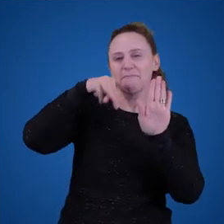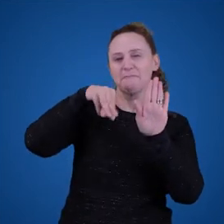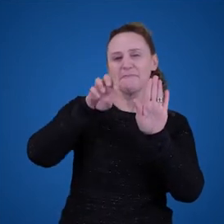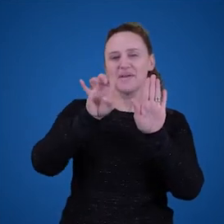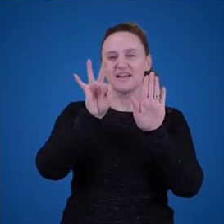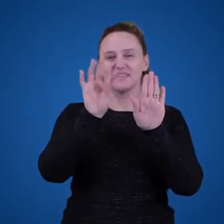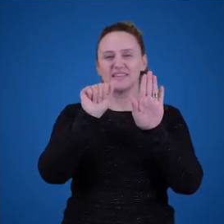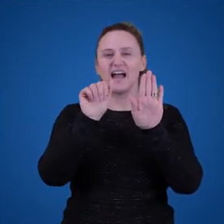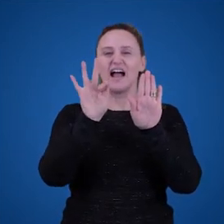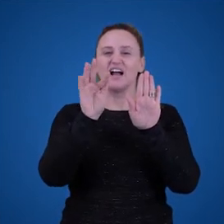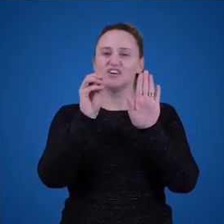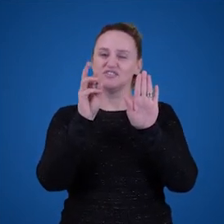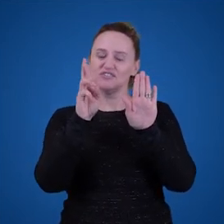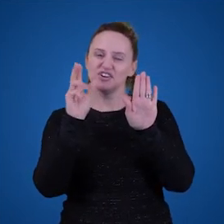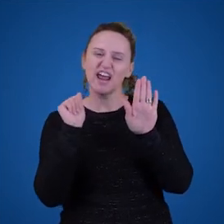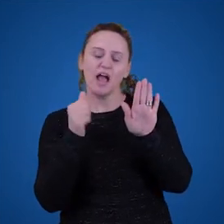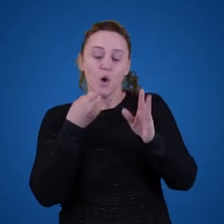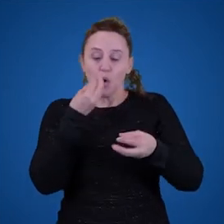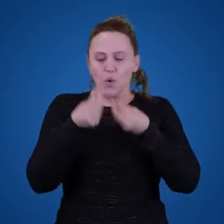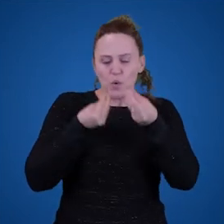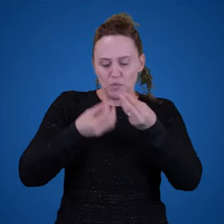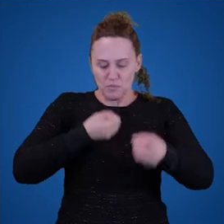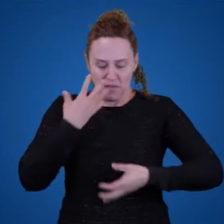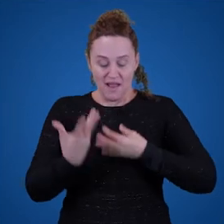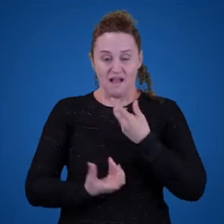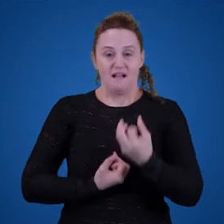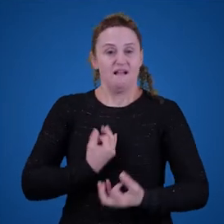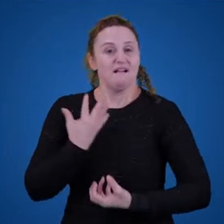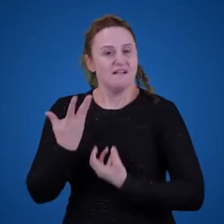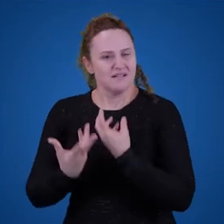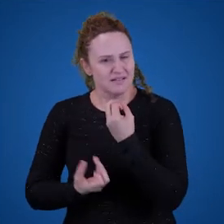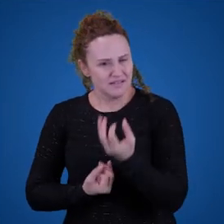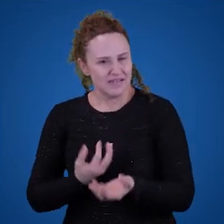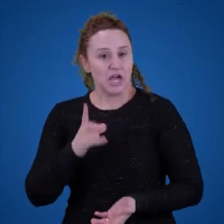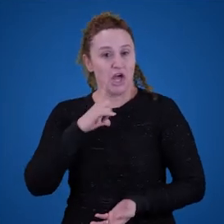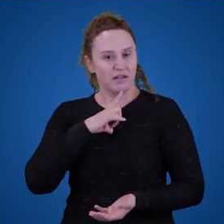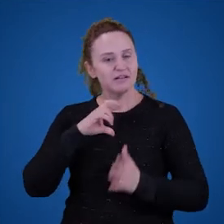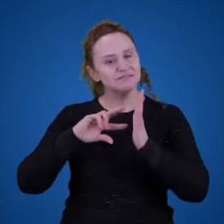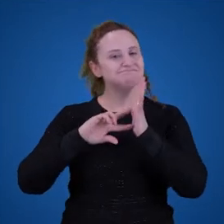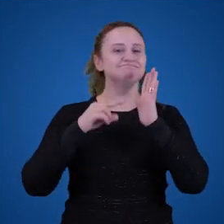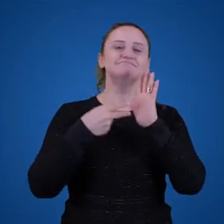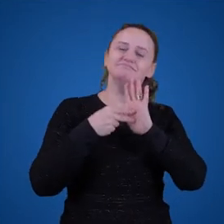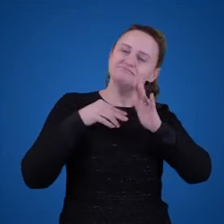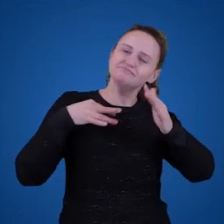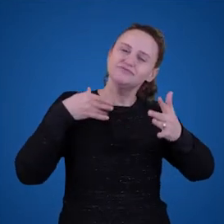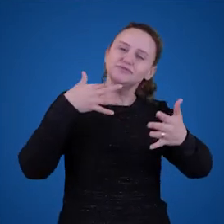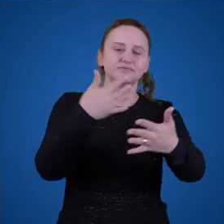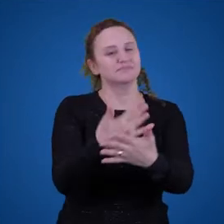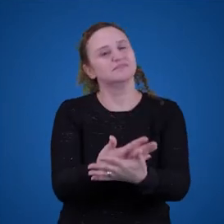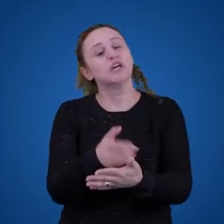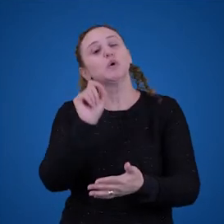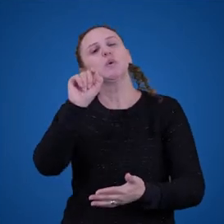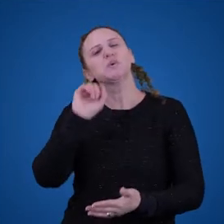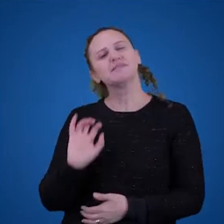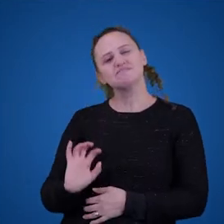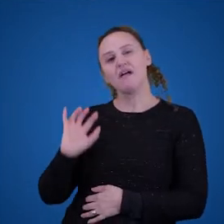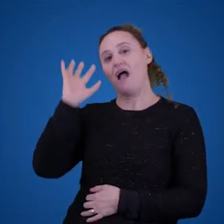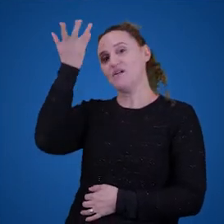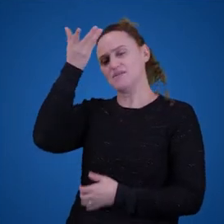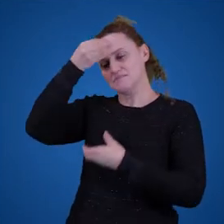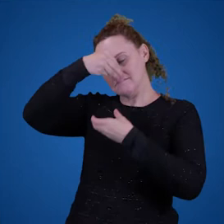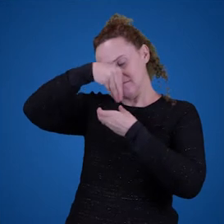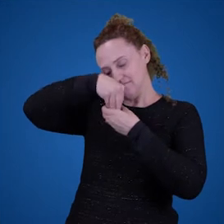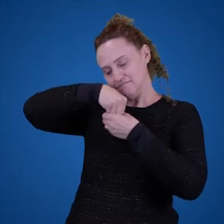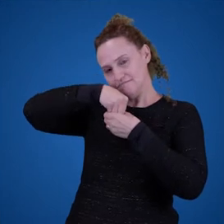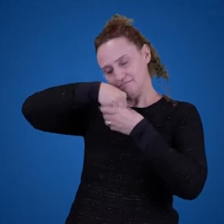poética, como a linguagem poética adquire significado. E, assim, sucessivamente, né? O que acontece dentro da gente quando